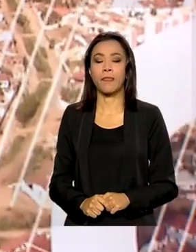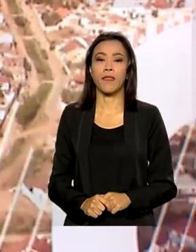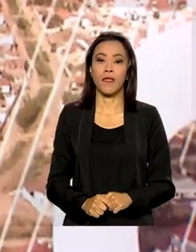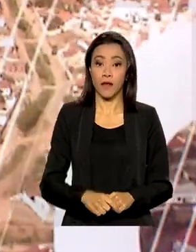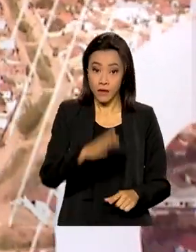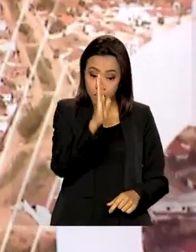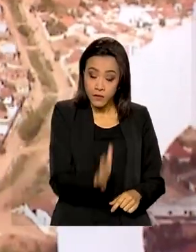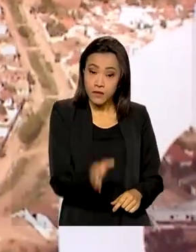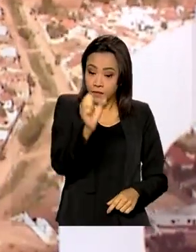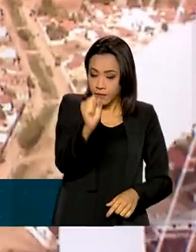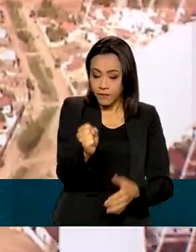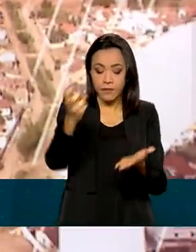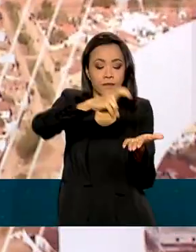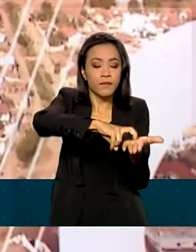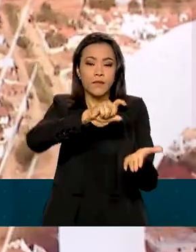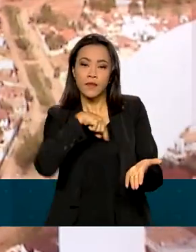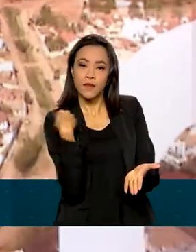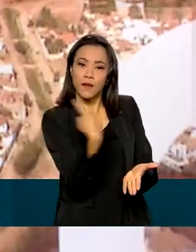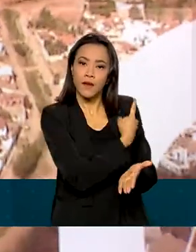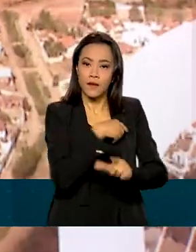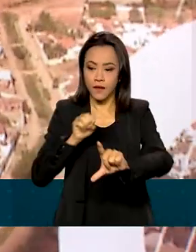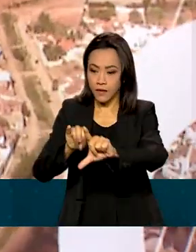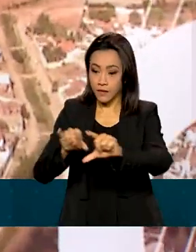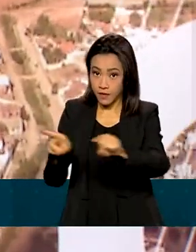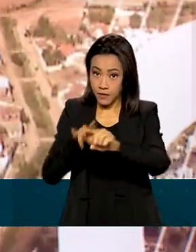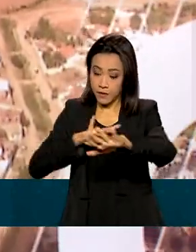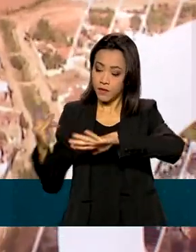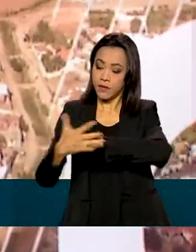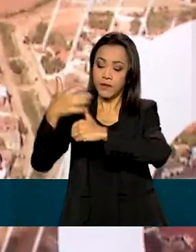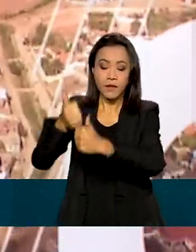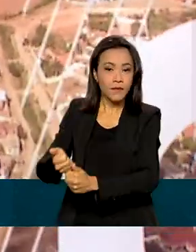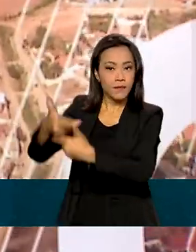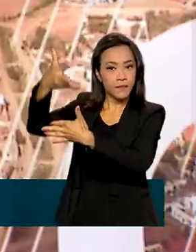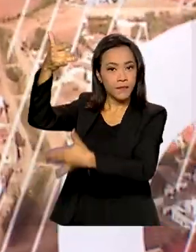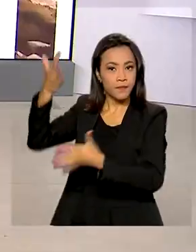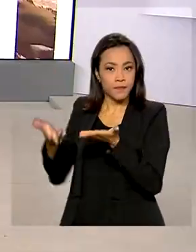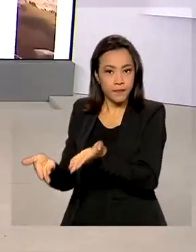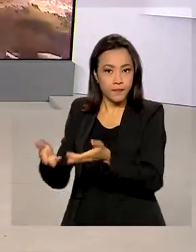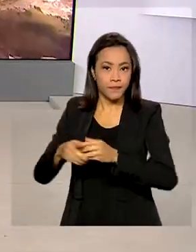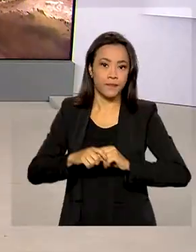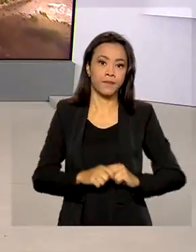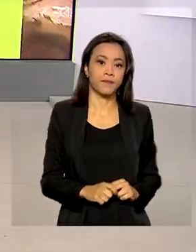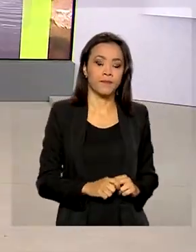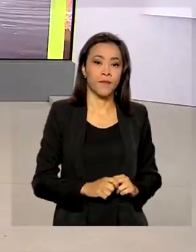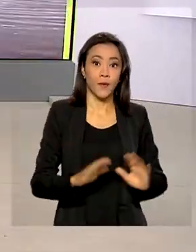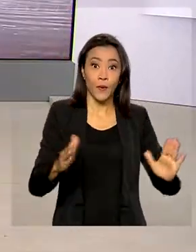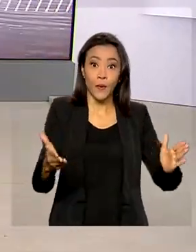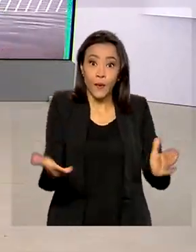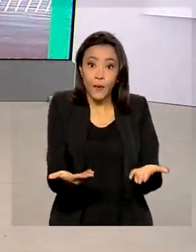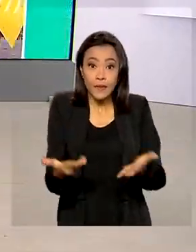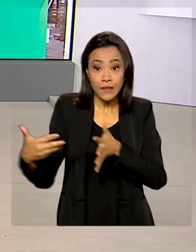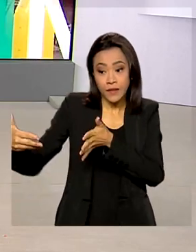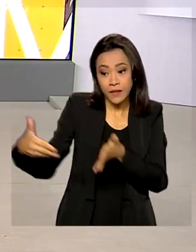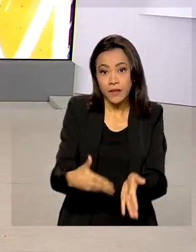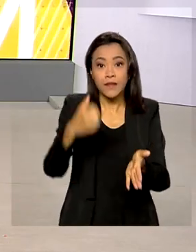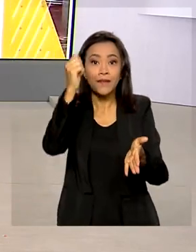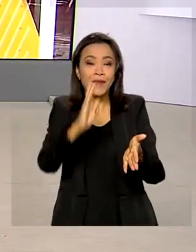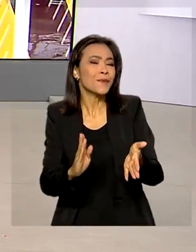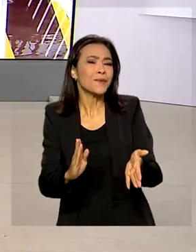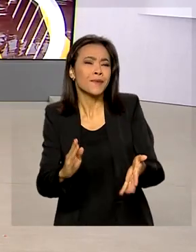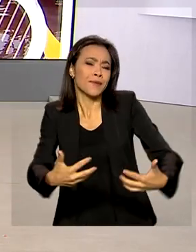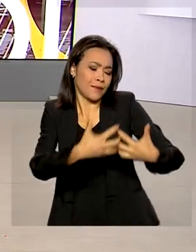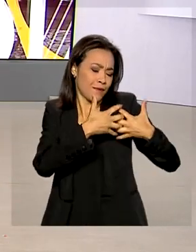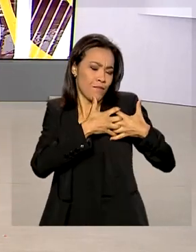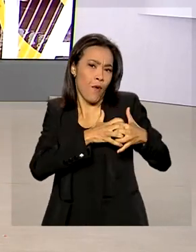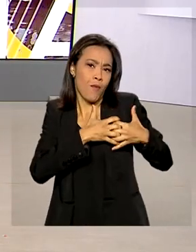São 8 horas da manhã, estamos ao vivo também pelas redes sociais. Chega hoje ao Brasil o coração